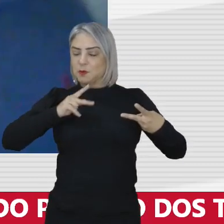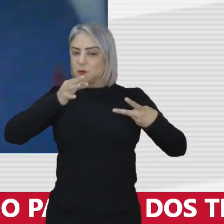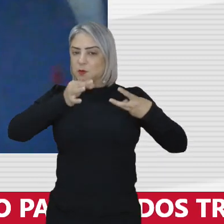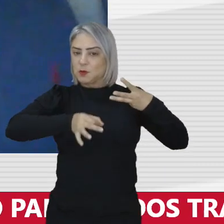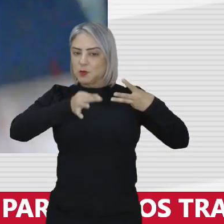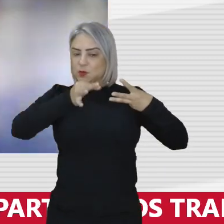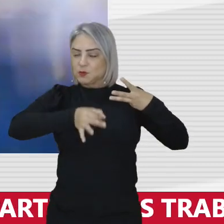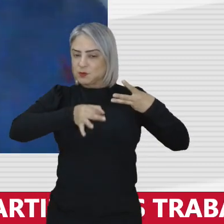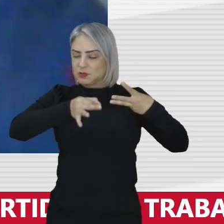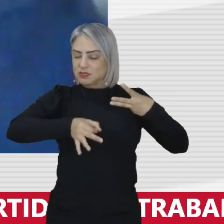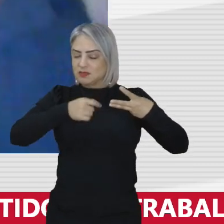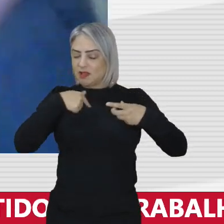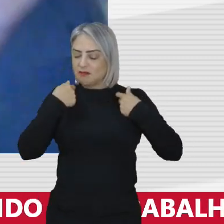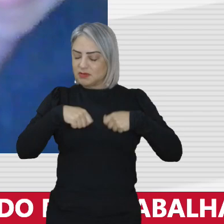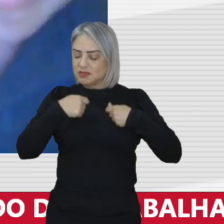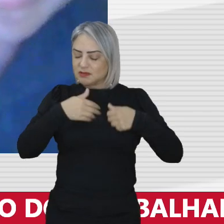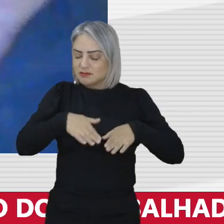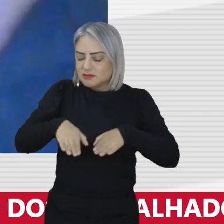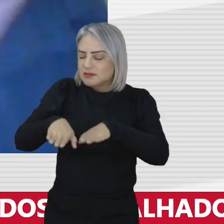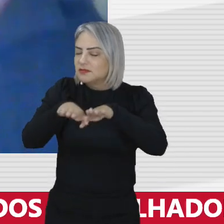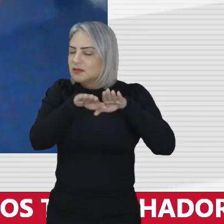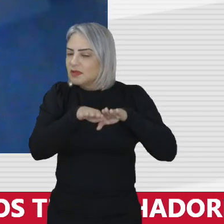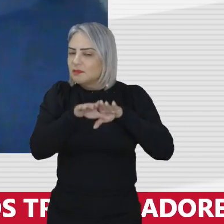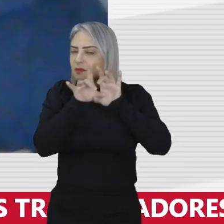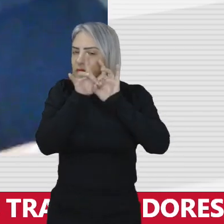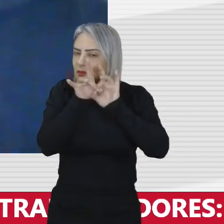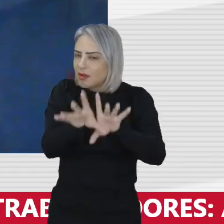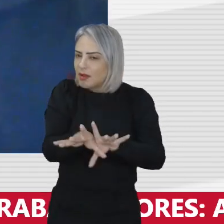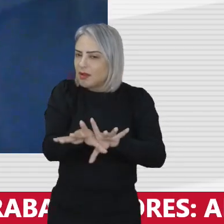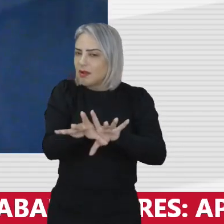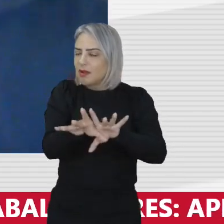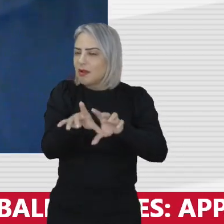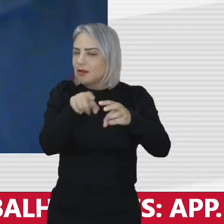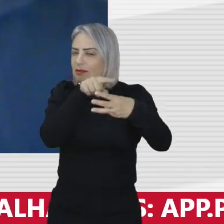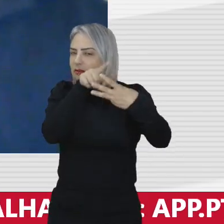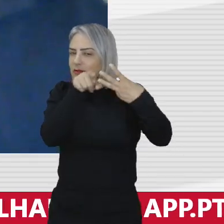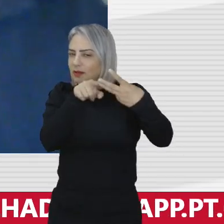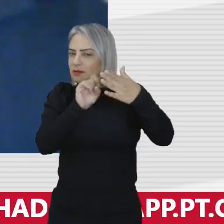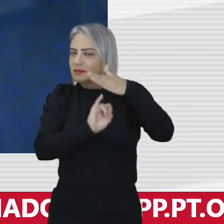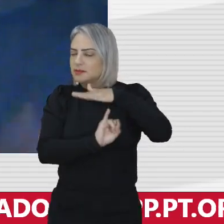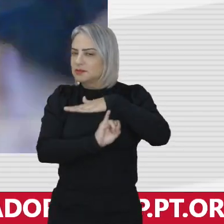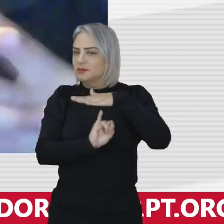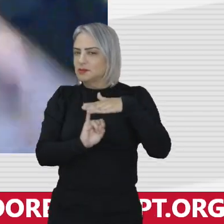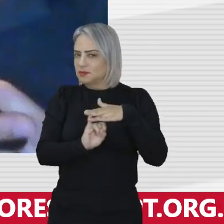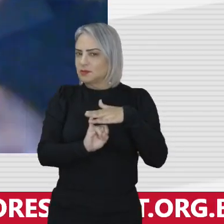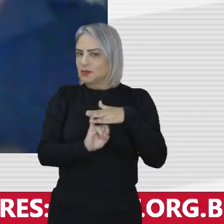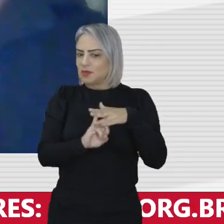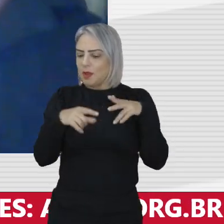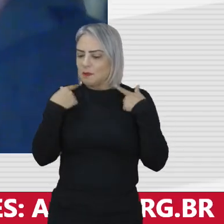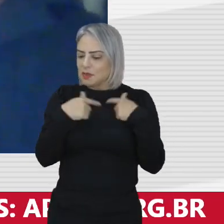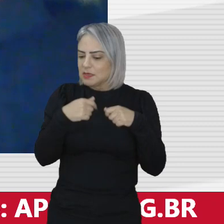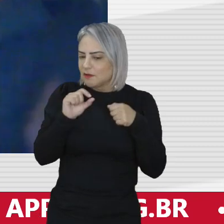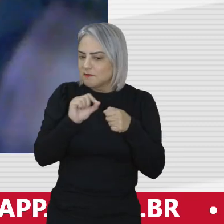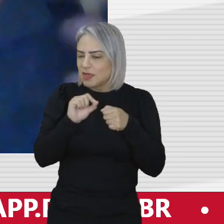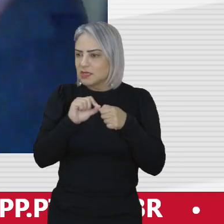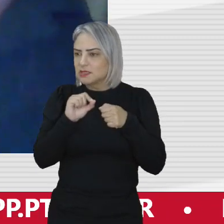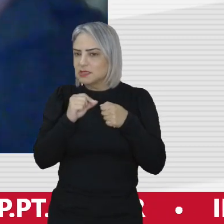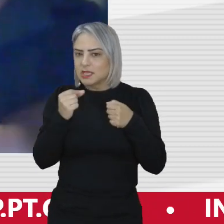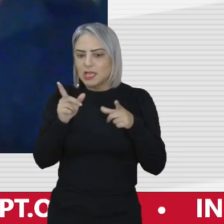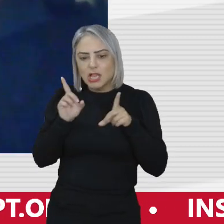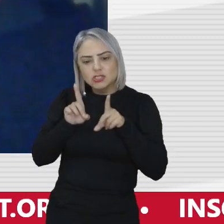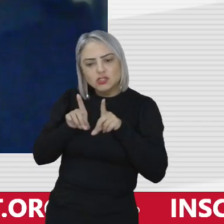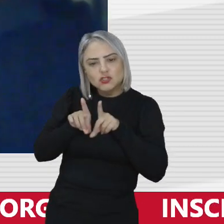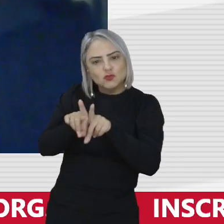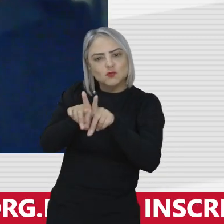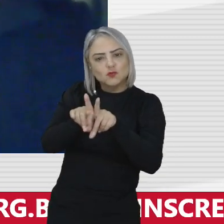precisamos democratizar essas instituições precisamos fazer que elas estejam ao lado